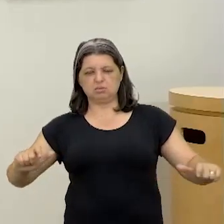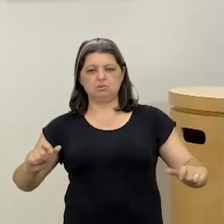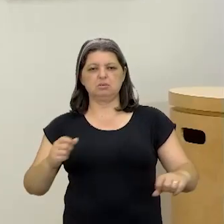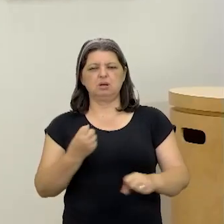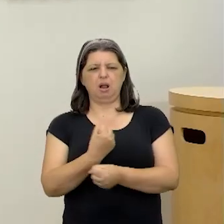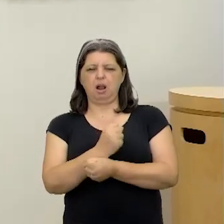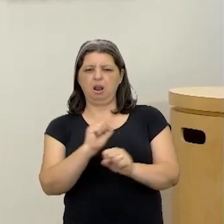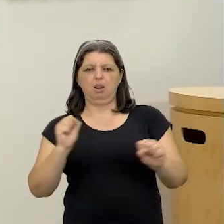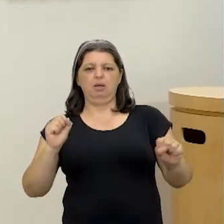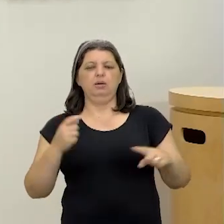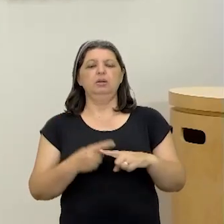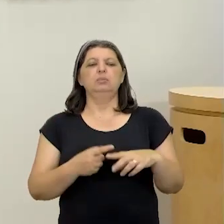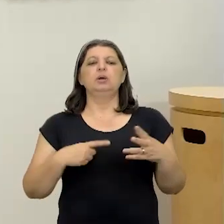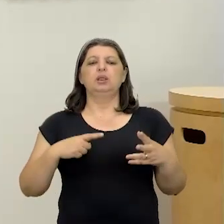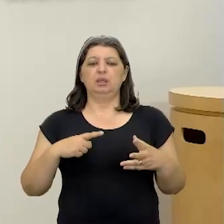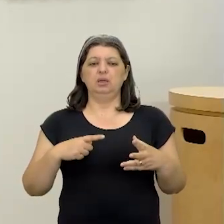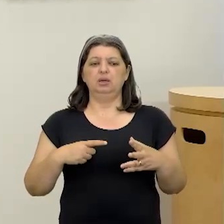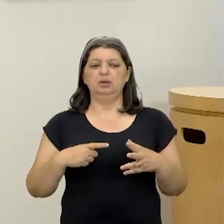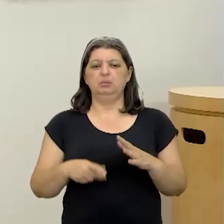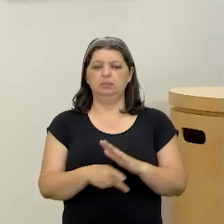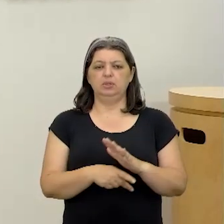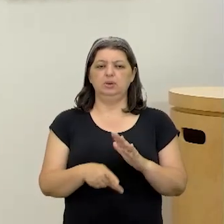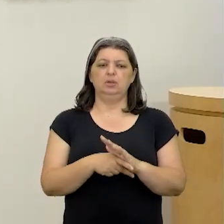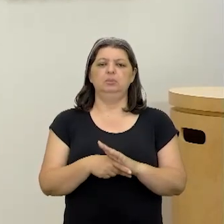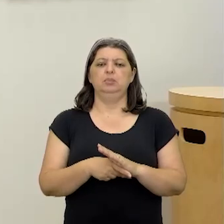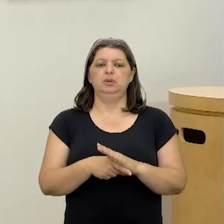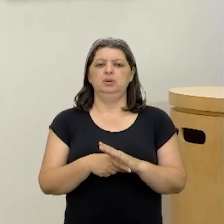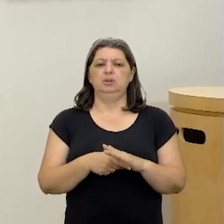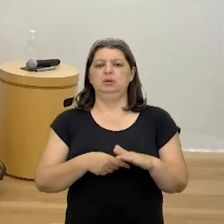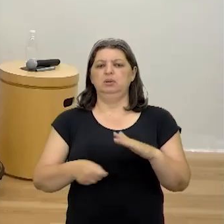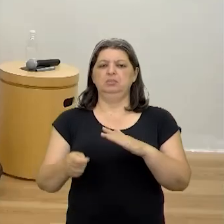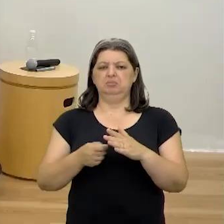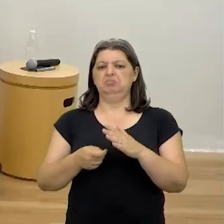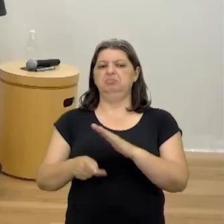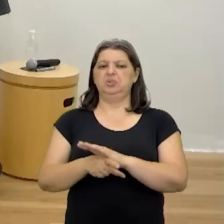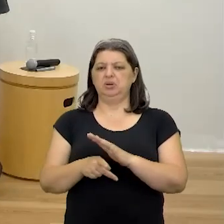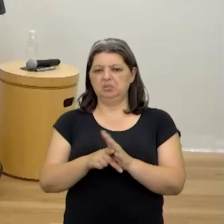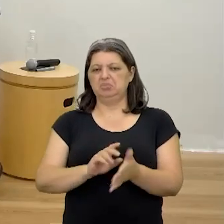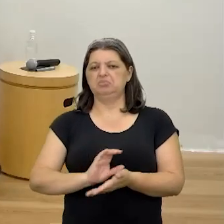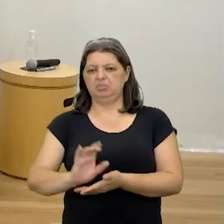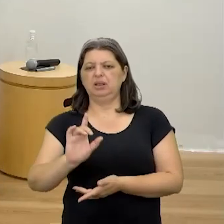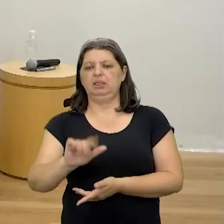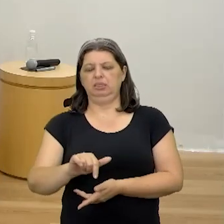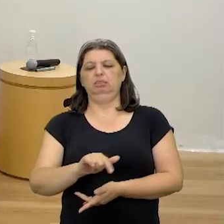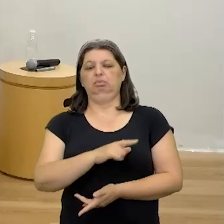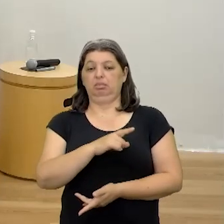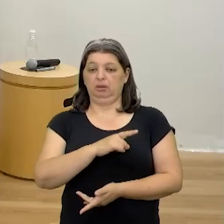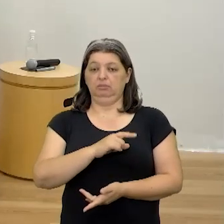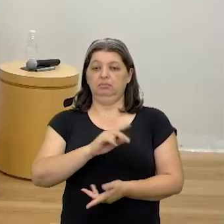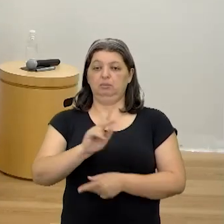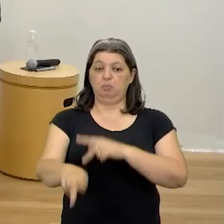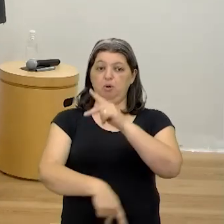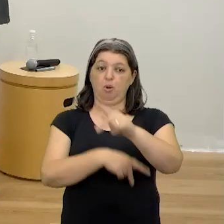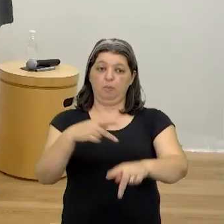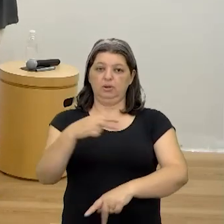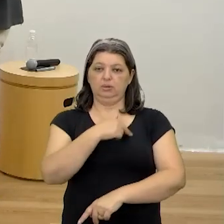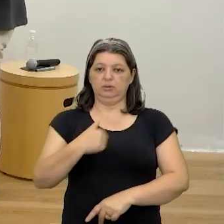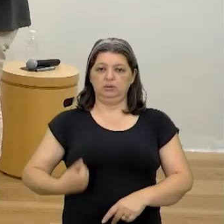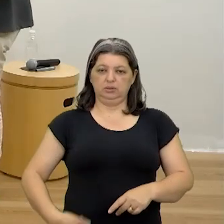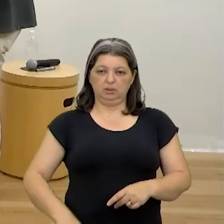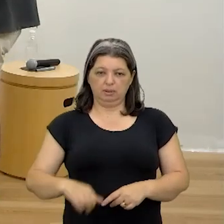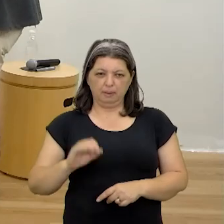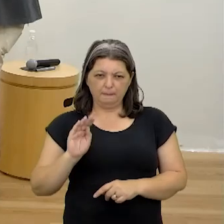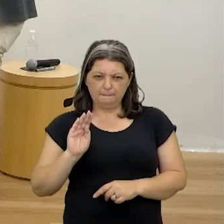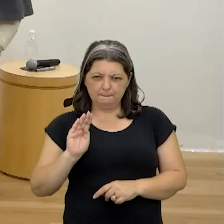Deng Xiaoping. Ou muitos recursos? Eu acho que tem muitos, né? Muito. Um gigantesco. Um país gigantesco. a população da China? Um bi.